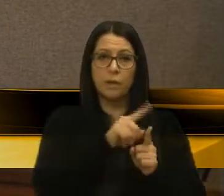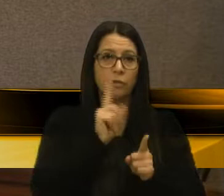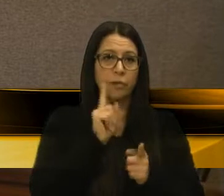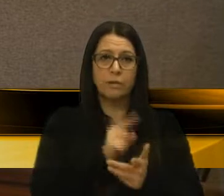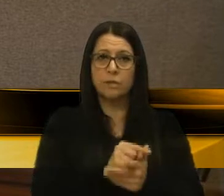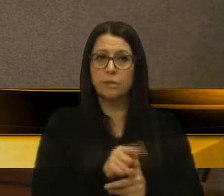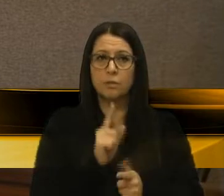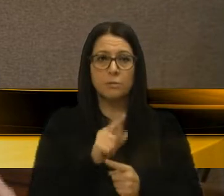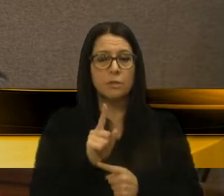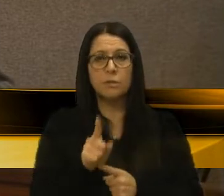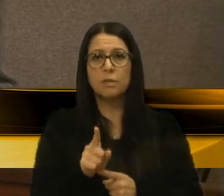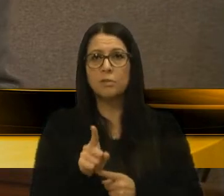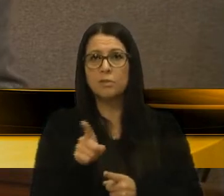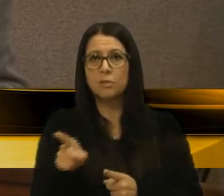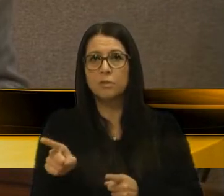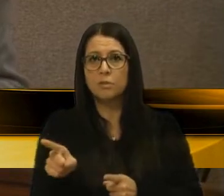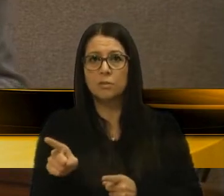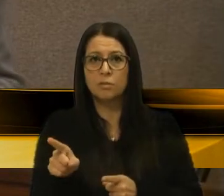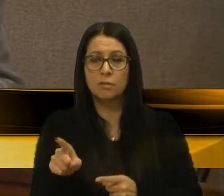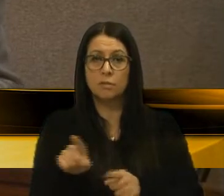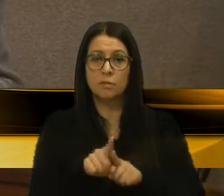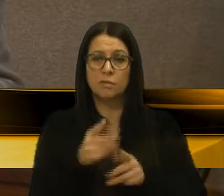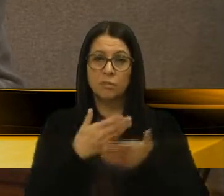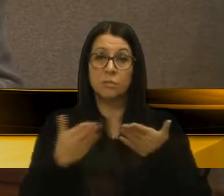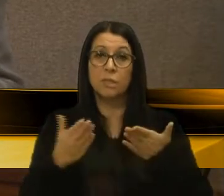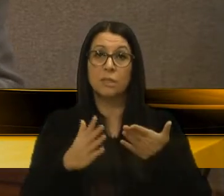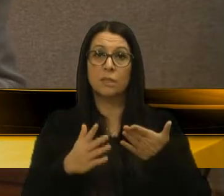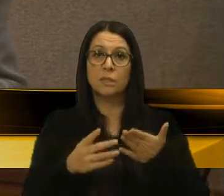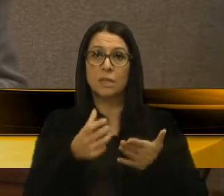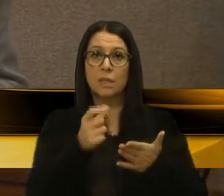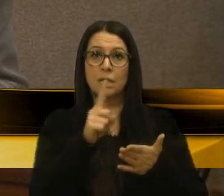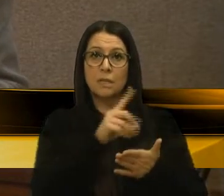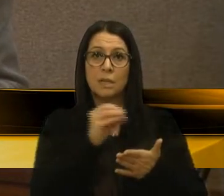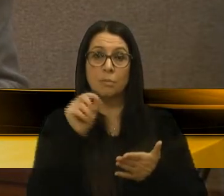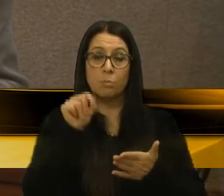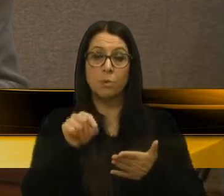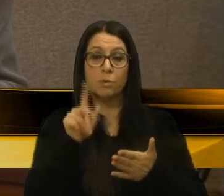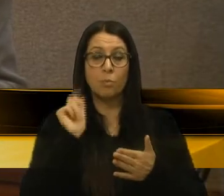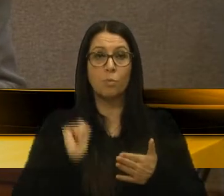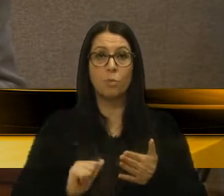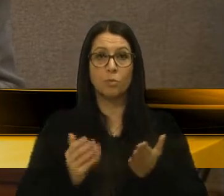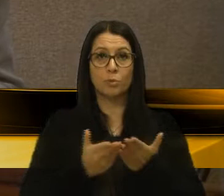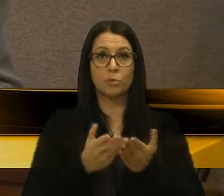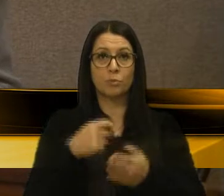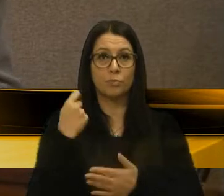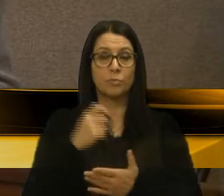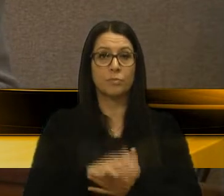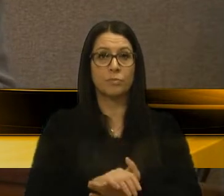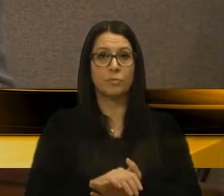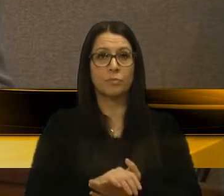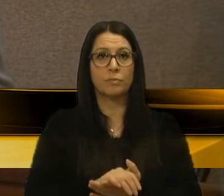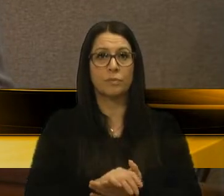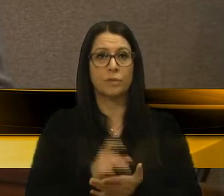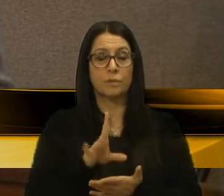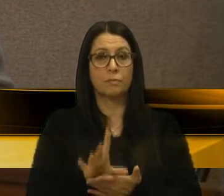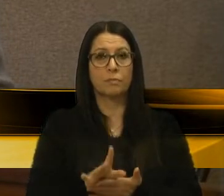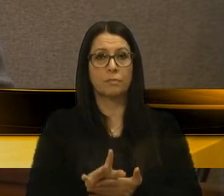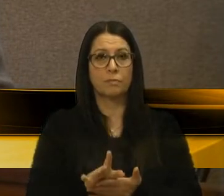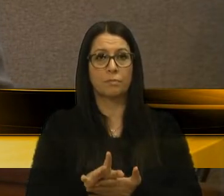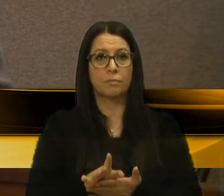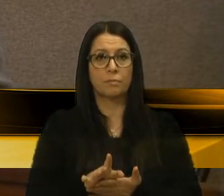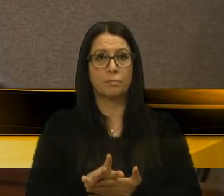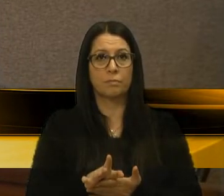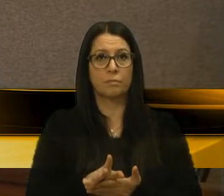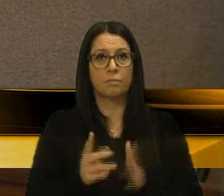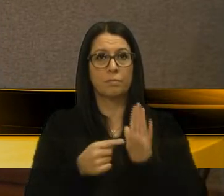estudos, e que vão acabar perdendo em torno de 100 mil bolsas de estudo aqui no Uruguai do Sul. Só para, então,